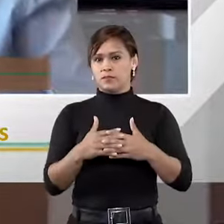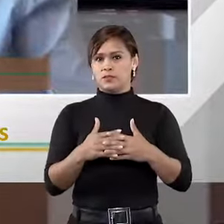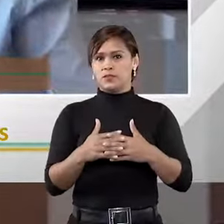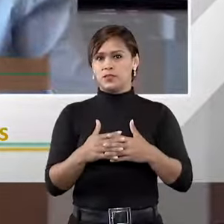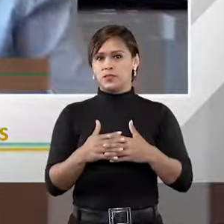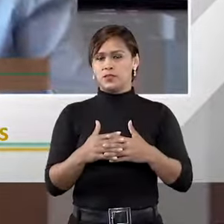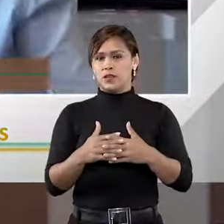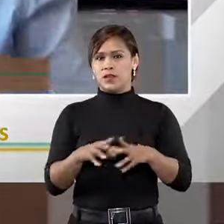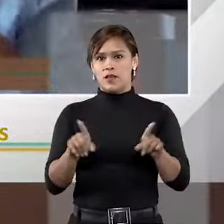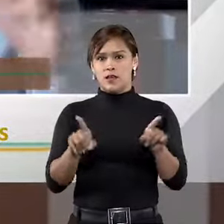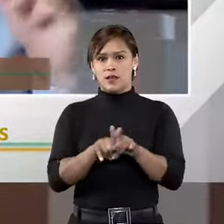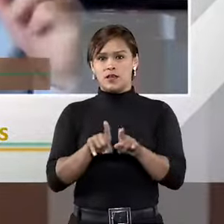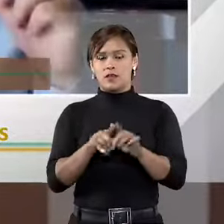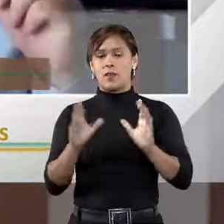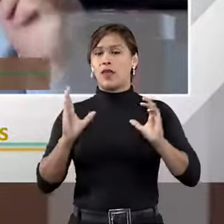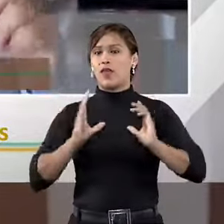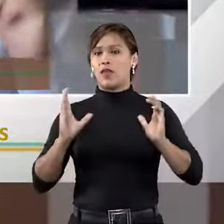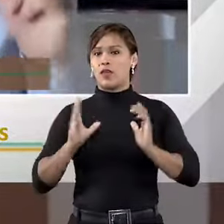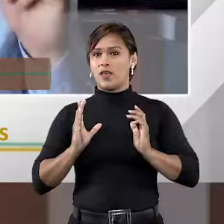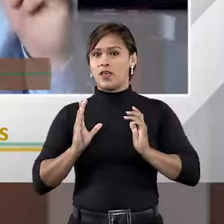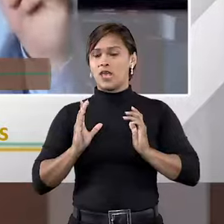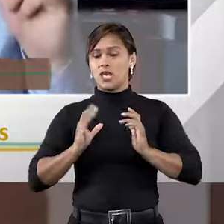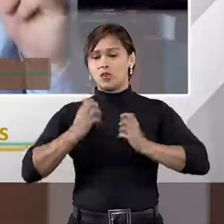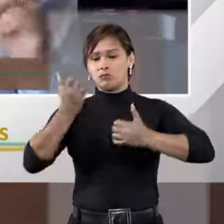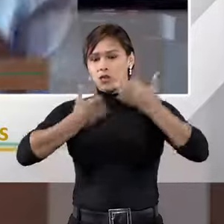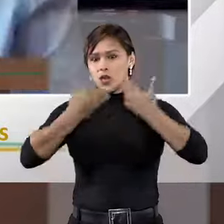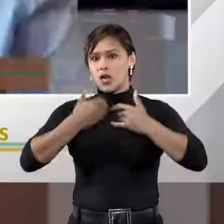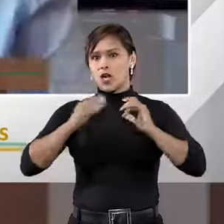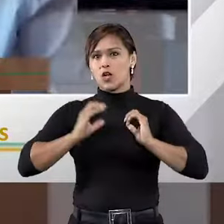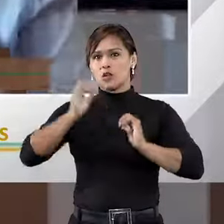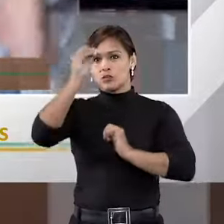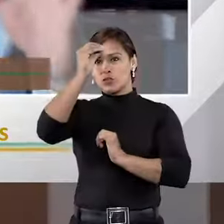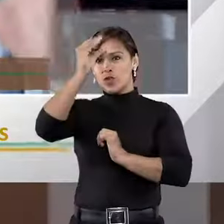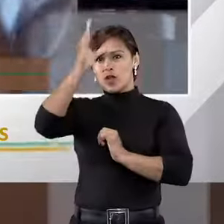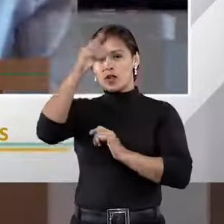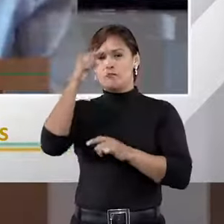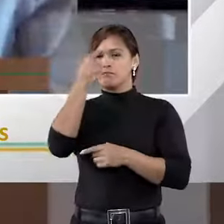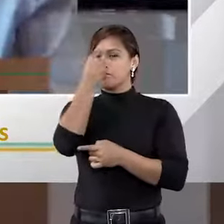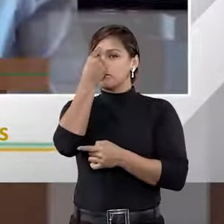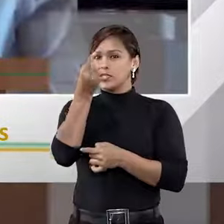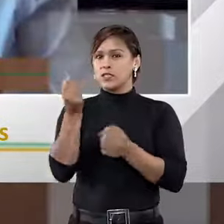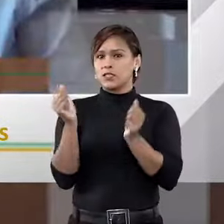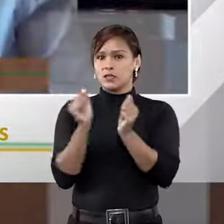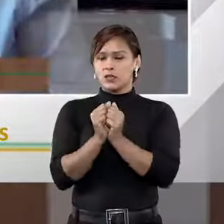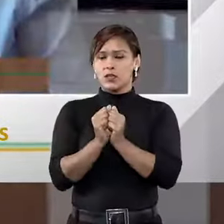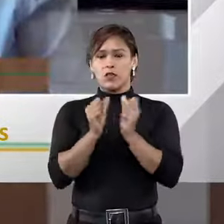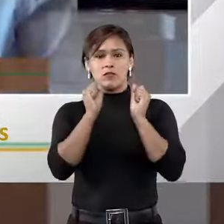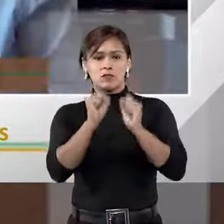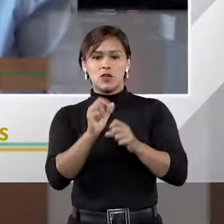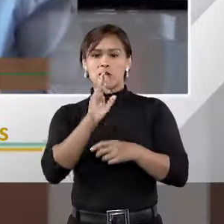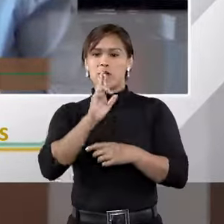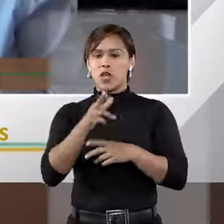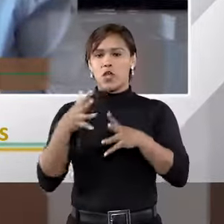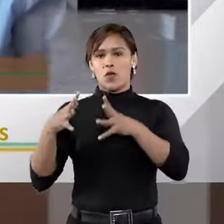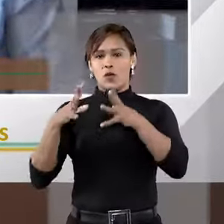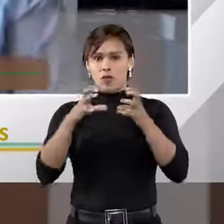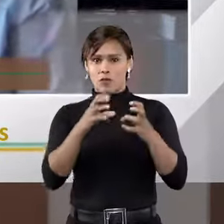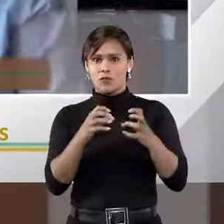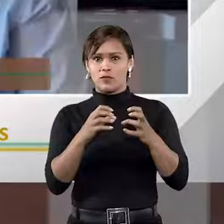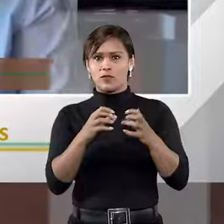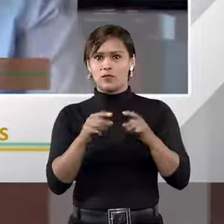e muito rico. Muito complexo e muito rico. Porque pensem comigo, você pode resolver um conflito